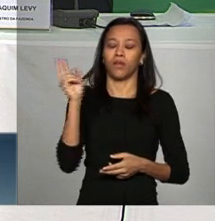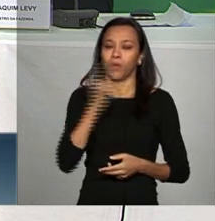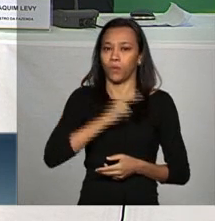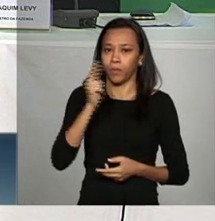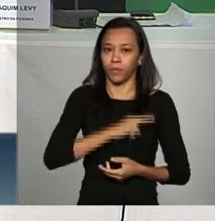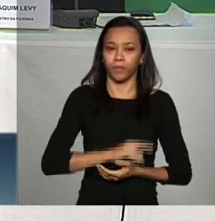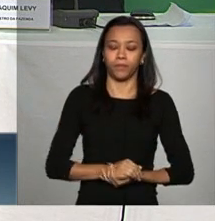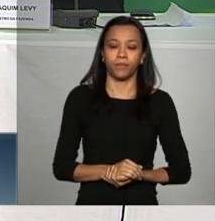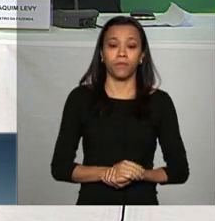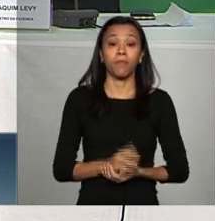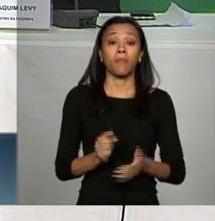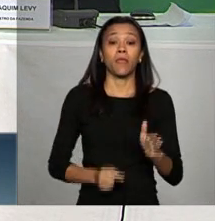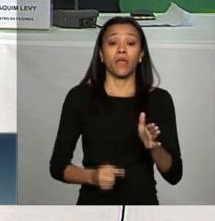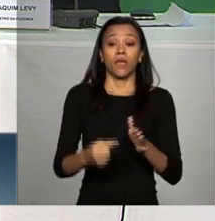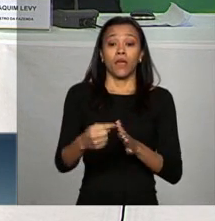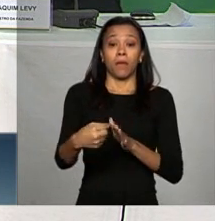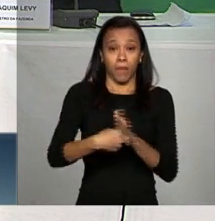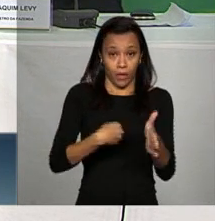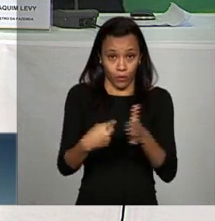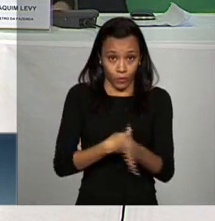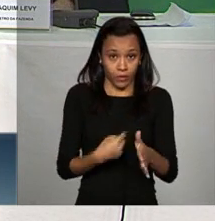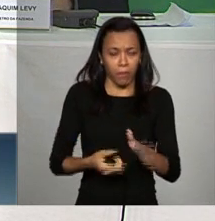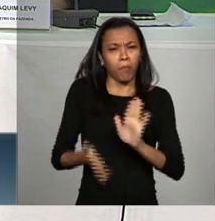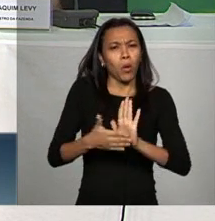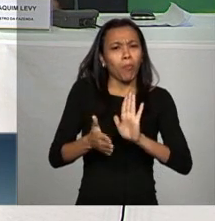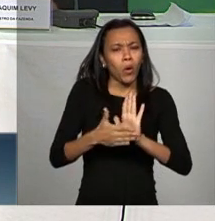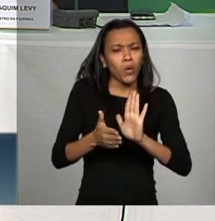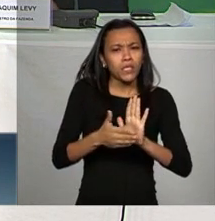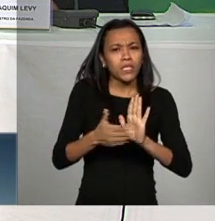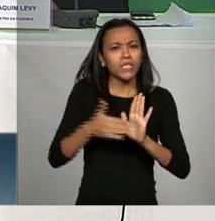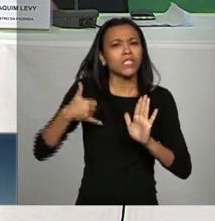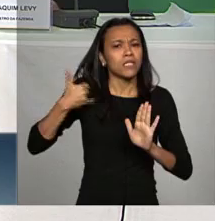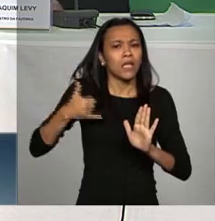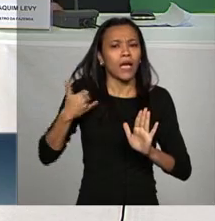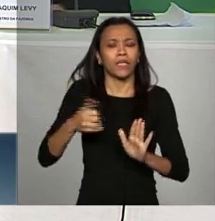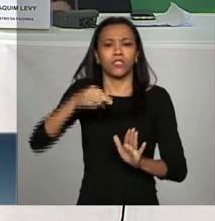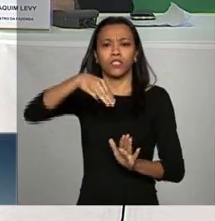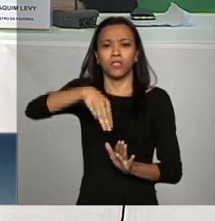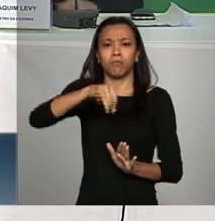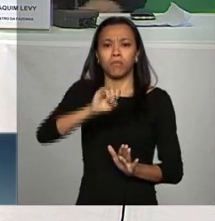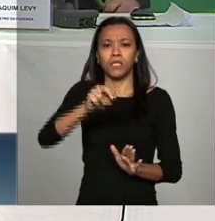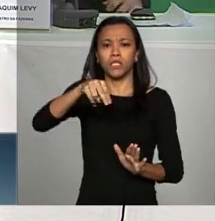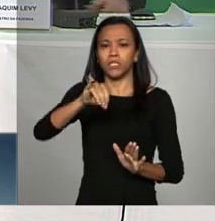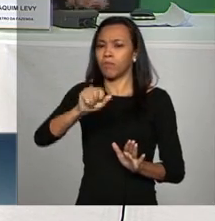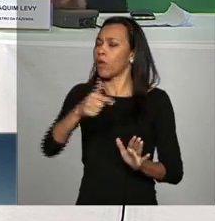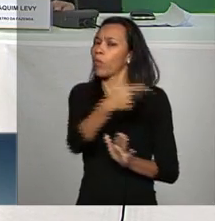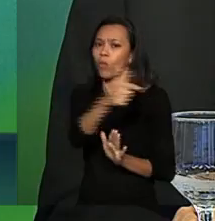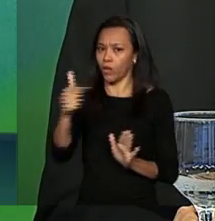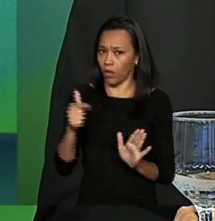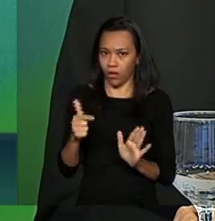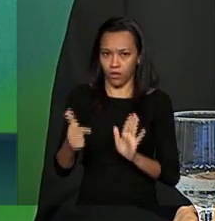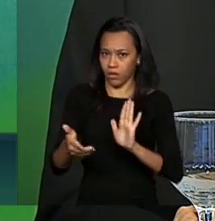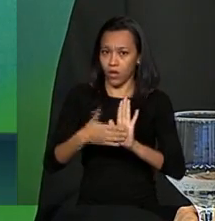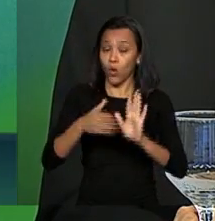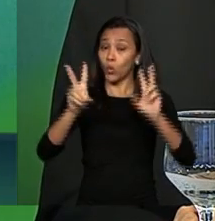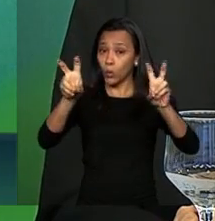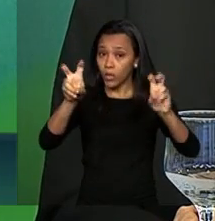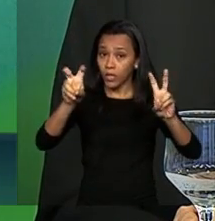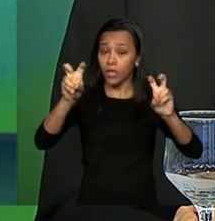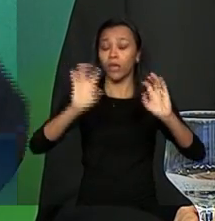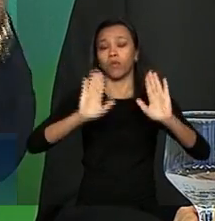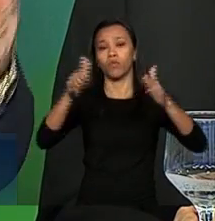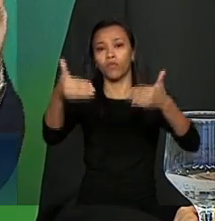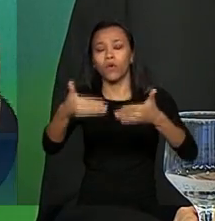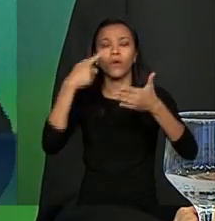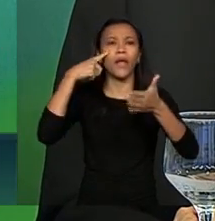perguntou se tem proposta de idade mínima não tem proposta o fórum vai começar com o diagnóstico com a situação e tudo mais